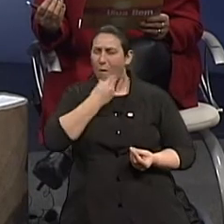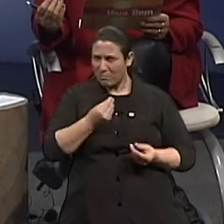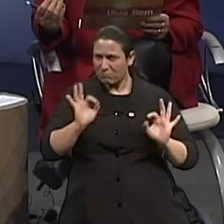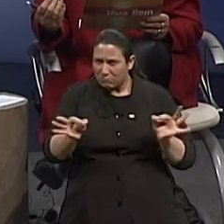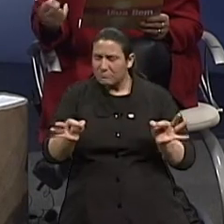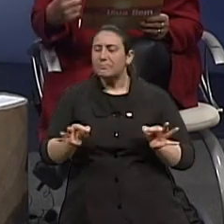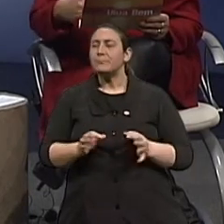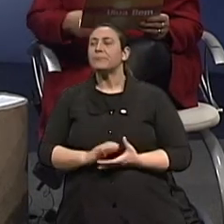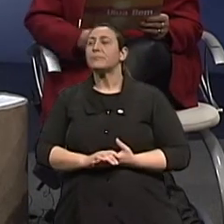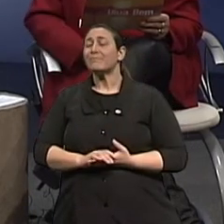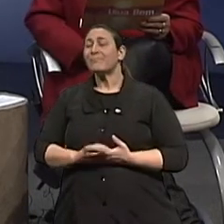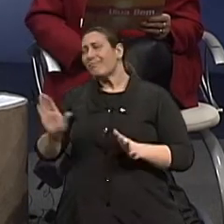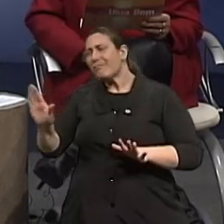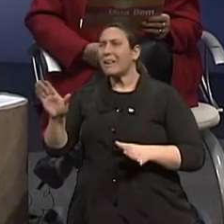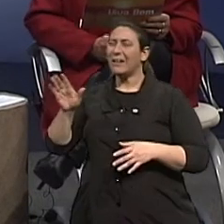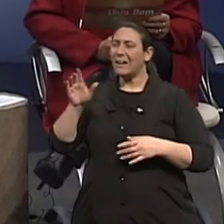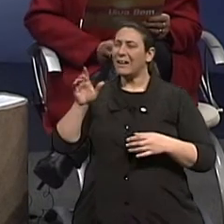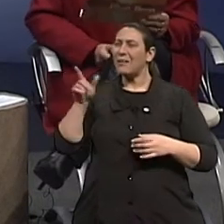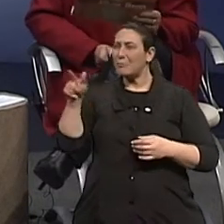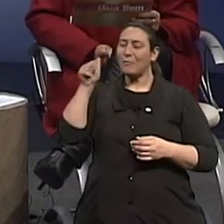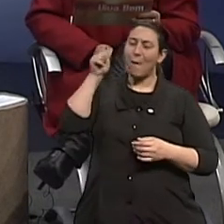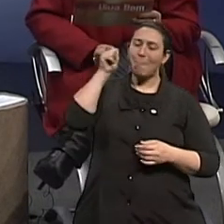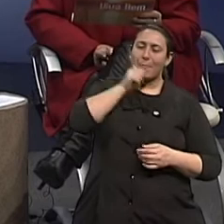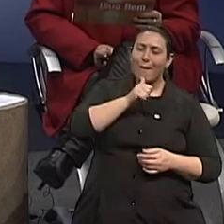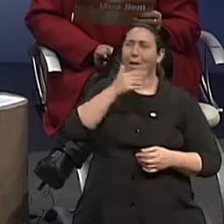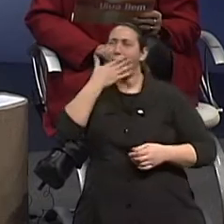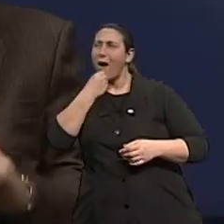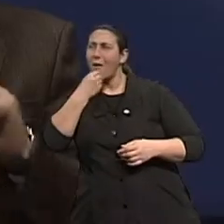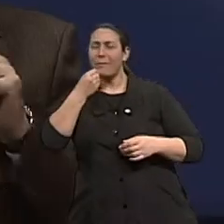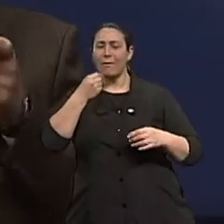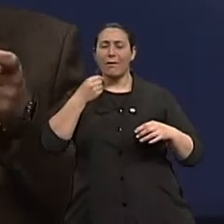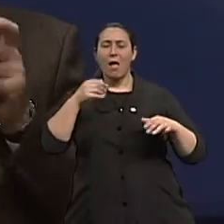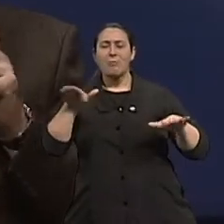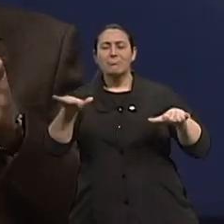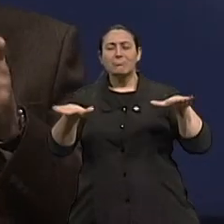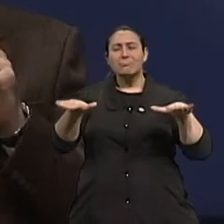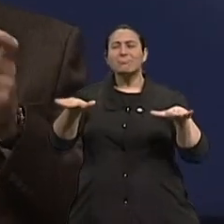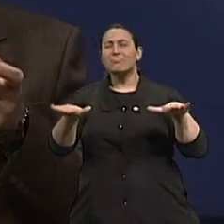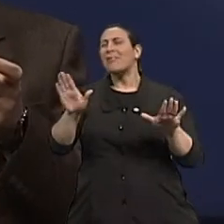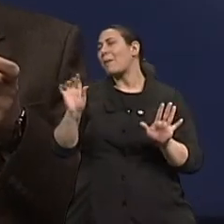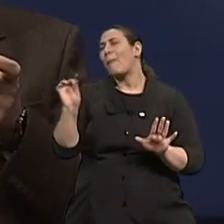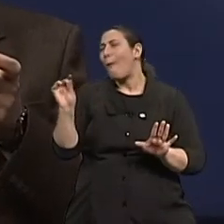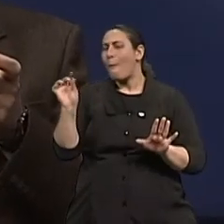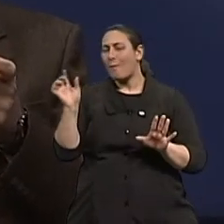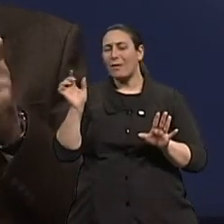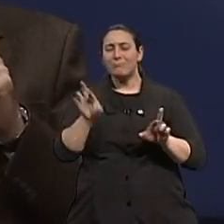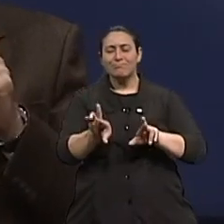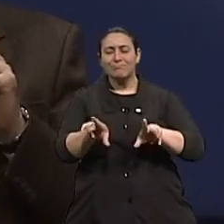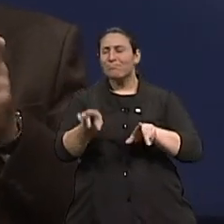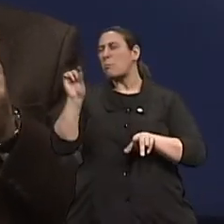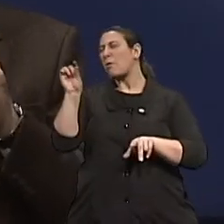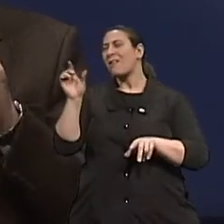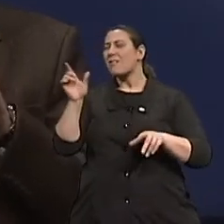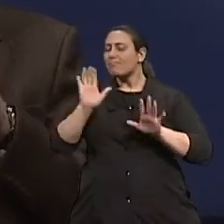Esses dados de predominância de mulheres sobre homens, é uma predominância pequena. Certo. Nós